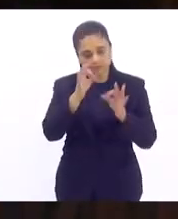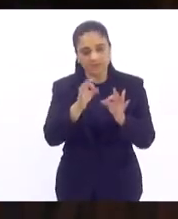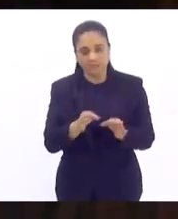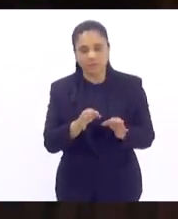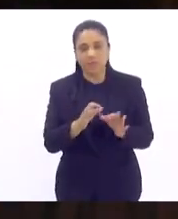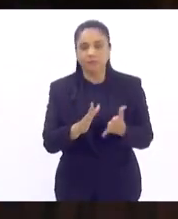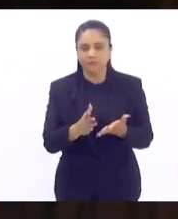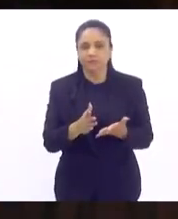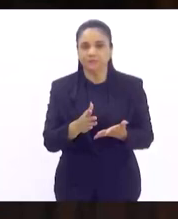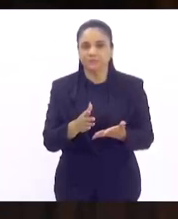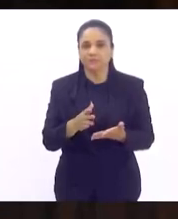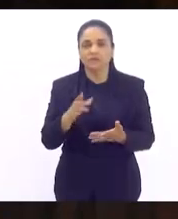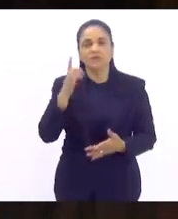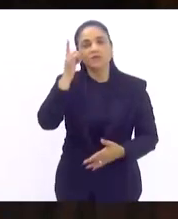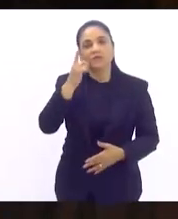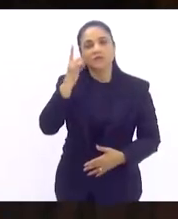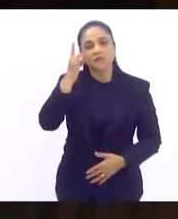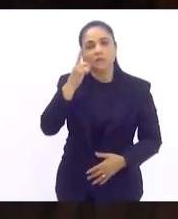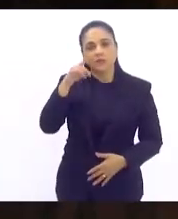O deputado...